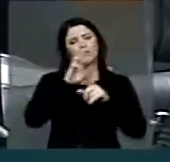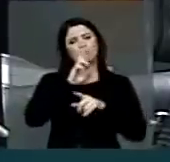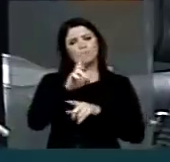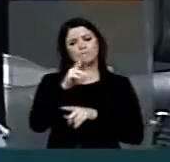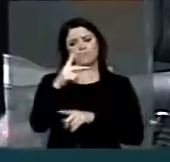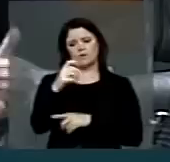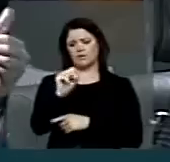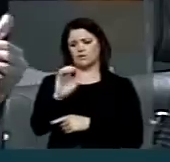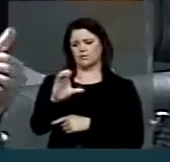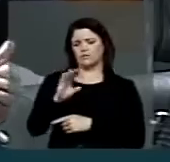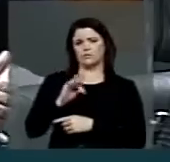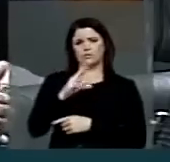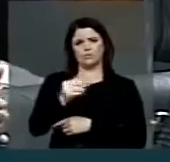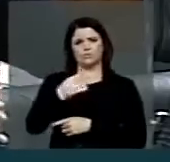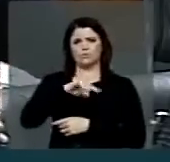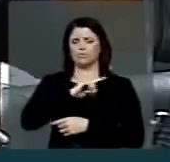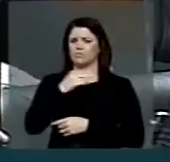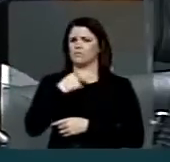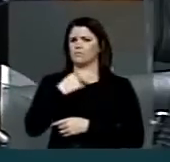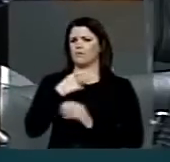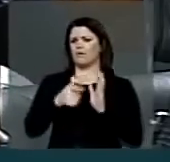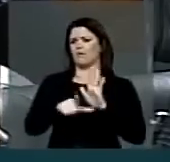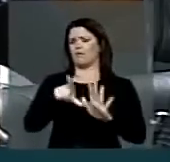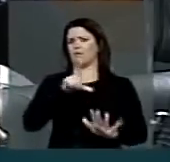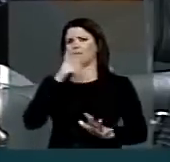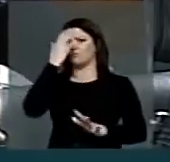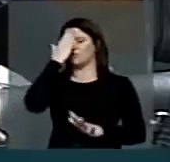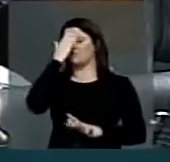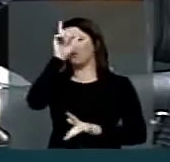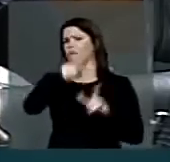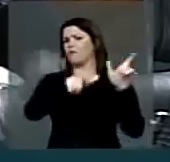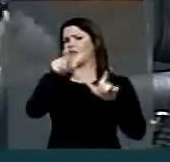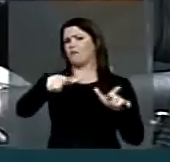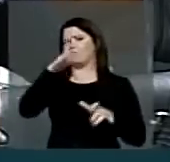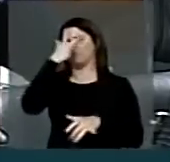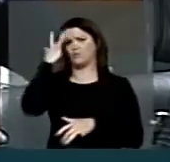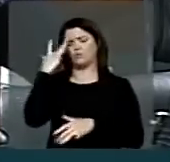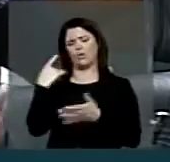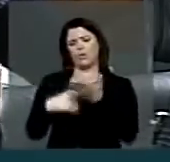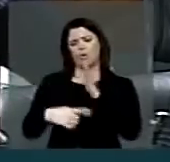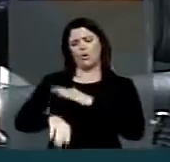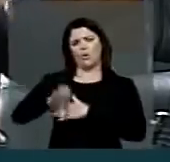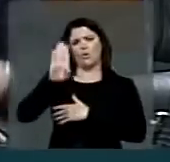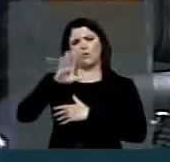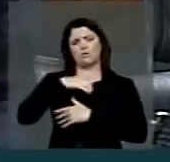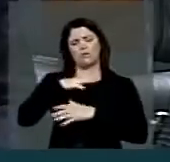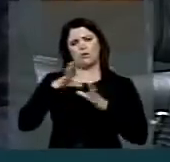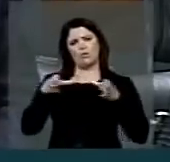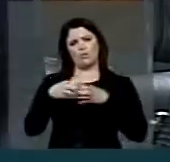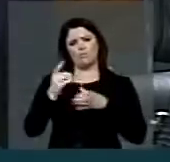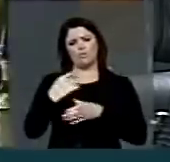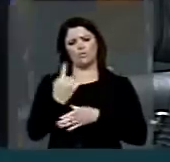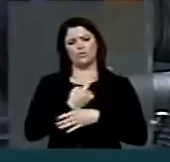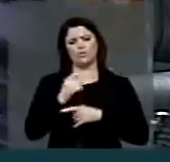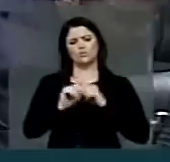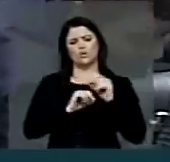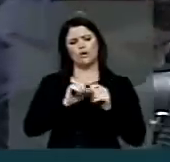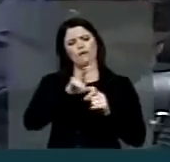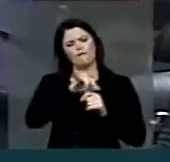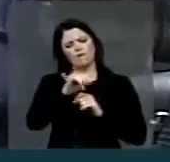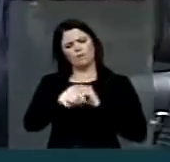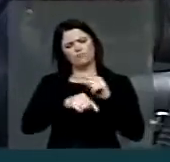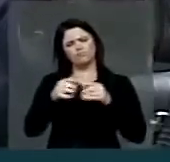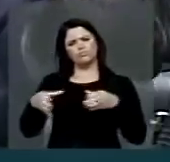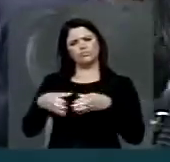PSC, e não podemos fazer um julgamento antecipado, deputado Pastor Marracos Feliciano. O compromisso que ele tem com a nossa bancada é de conduzir da maneira